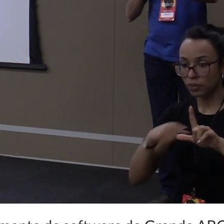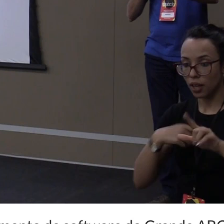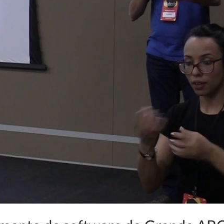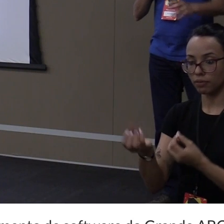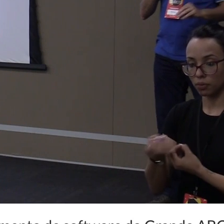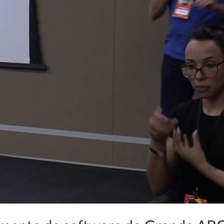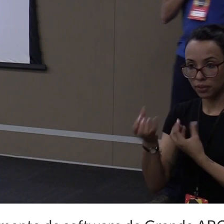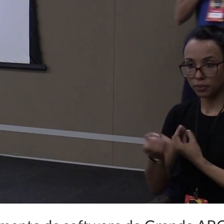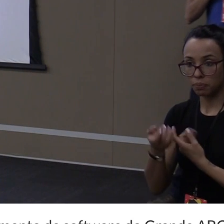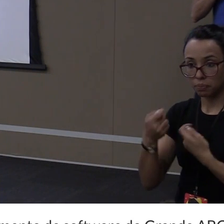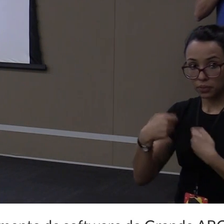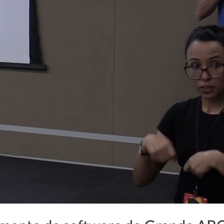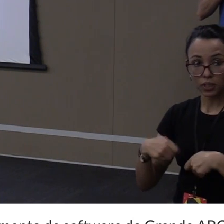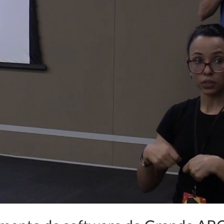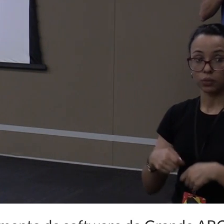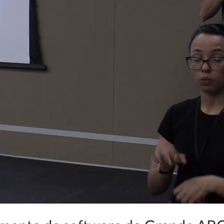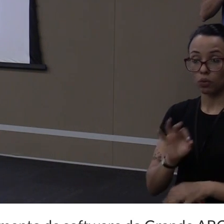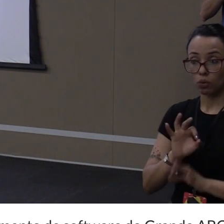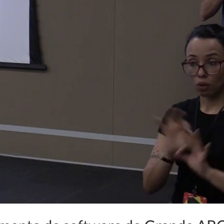preciso. Beleza.